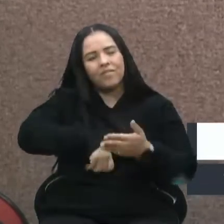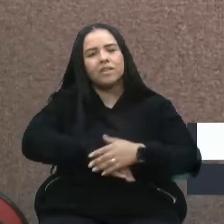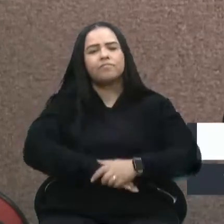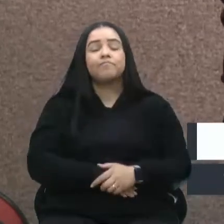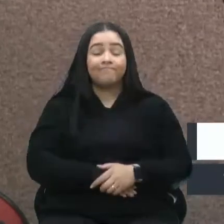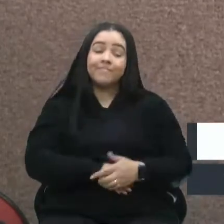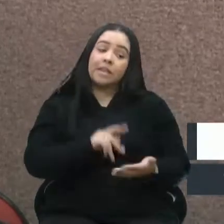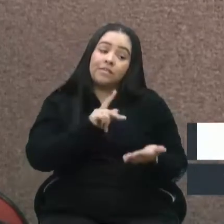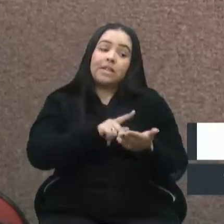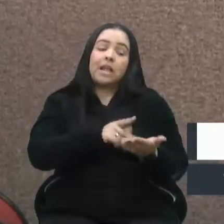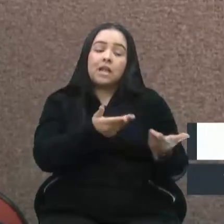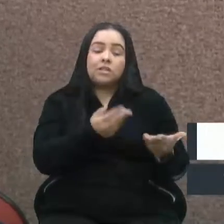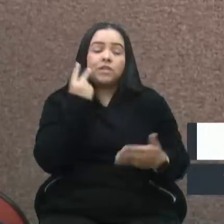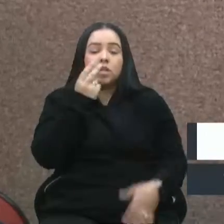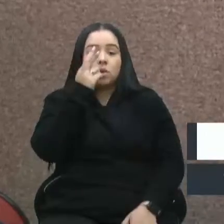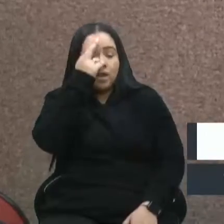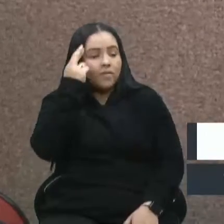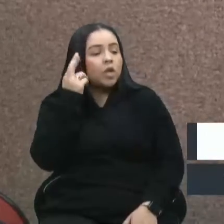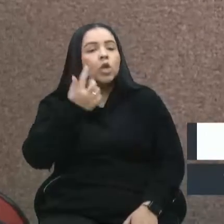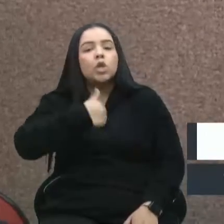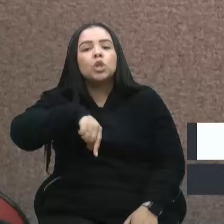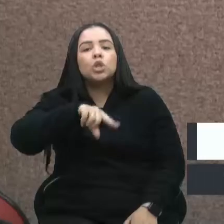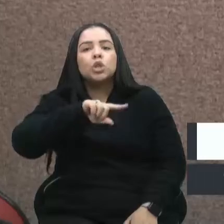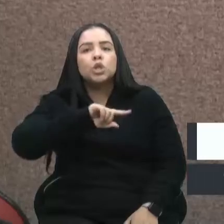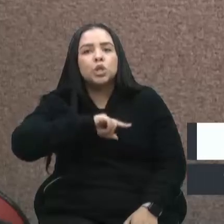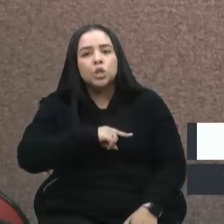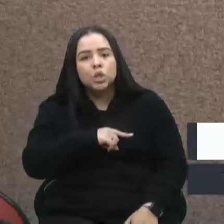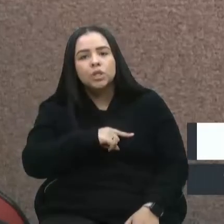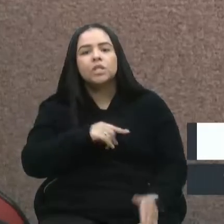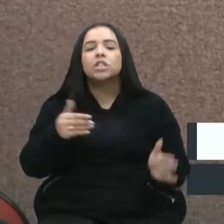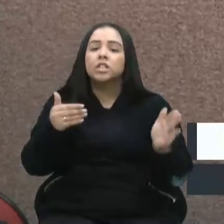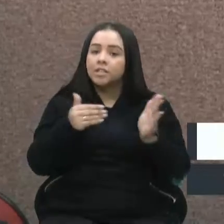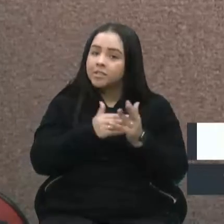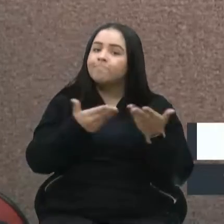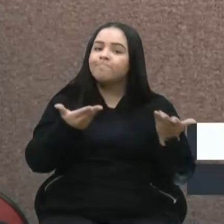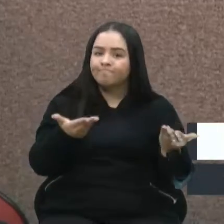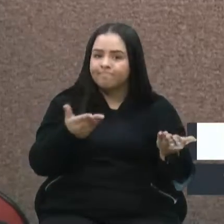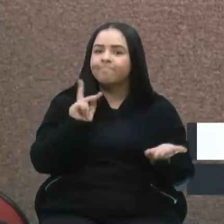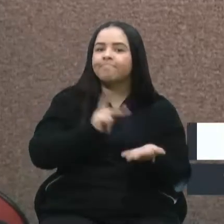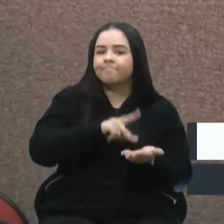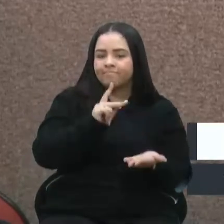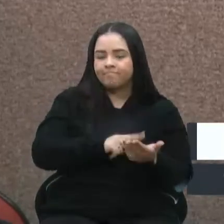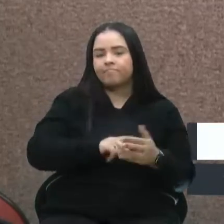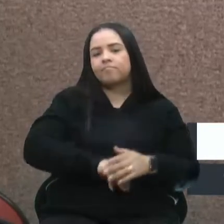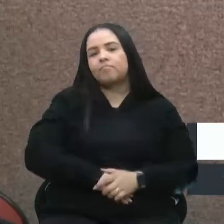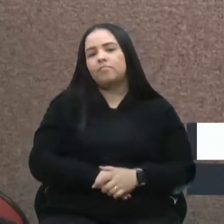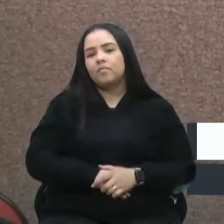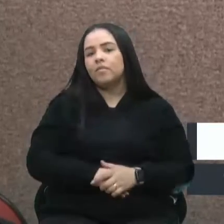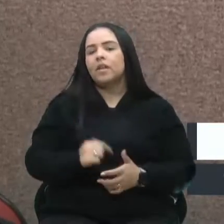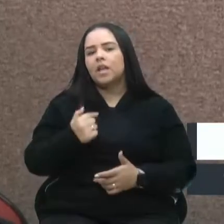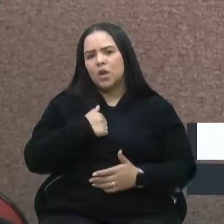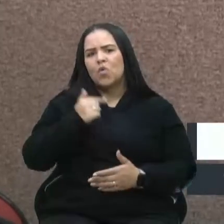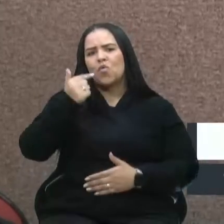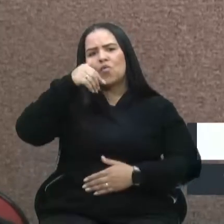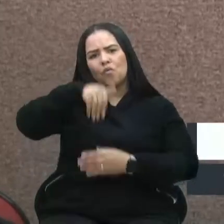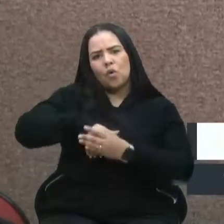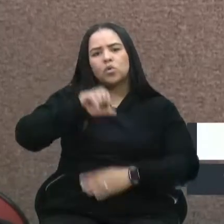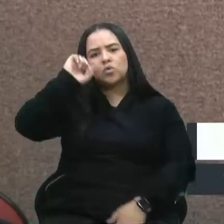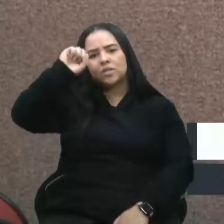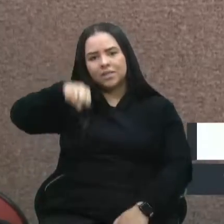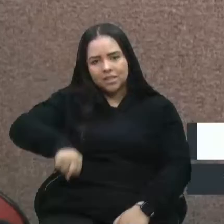vereador Rafael, realmente estamos chegando a esse ponto. Realmente. Então eu queria dizer aqui que voto a favor, sim.